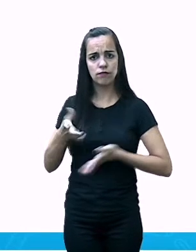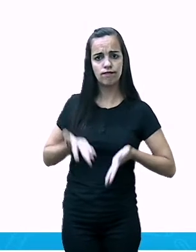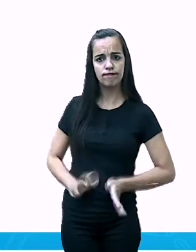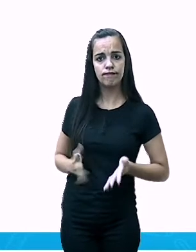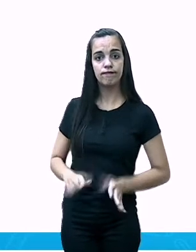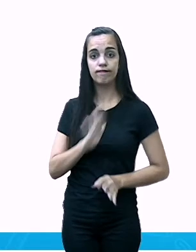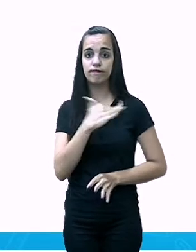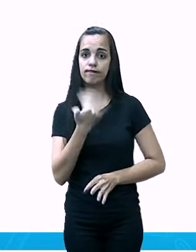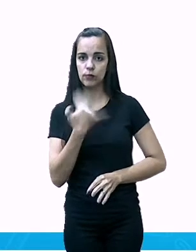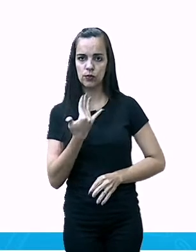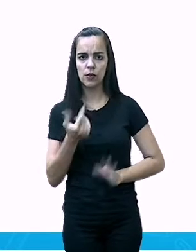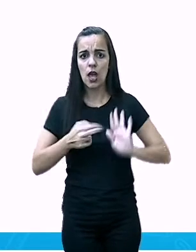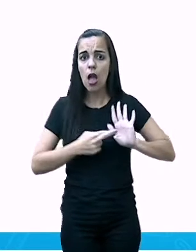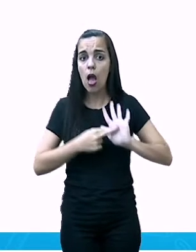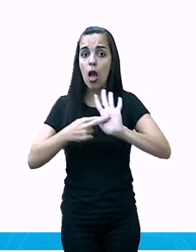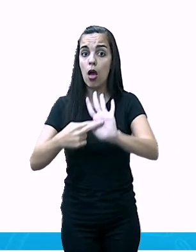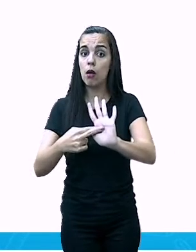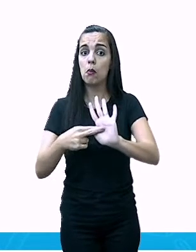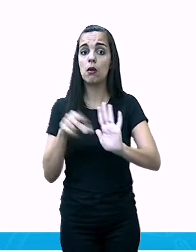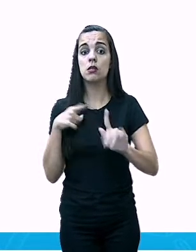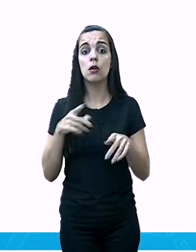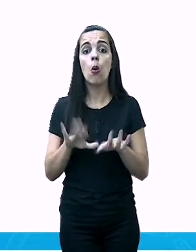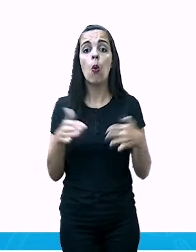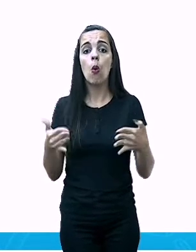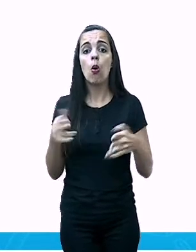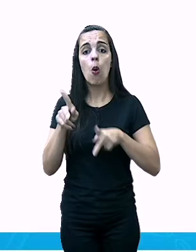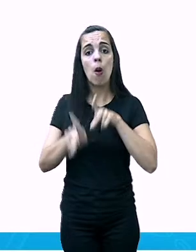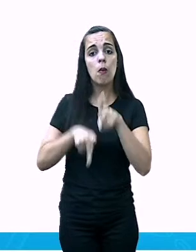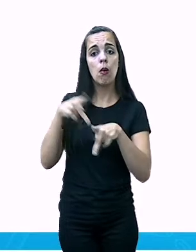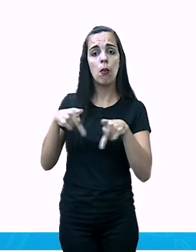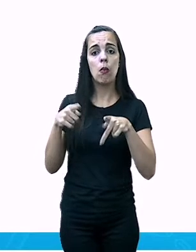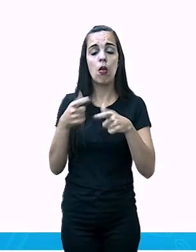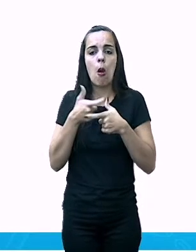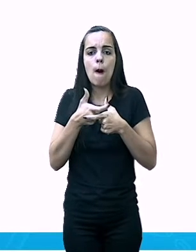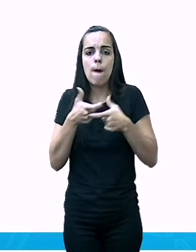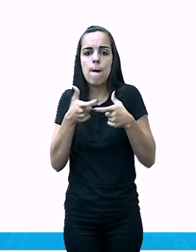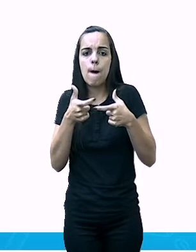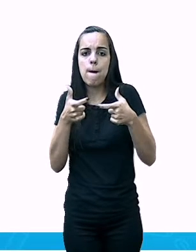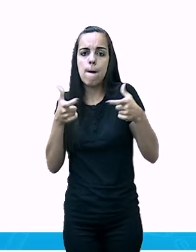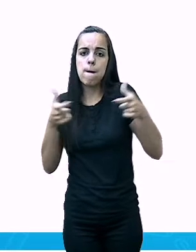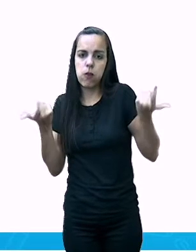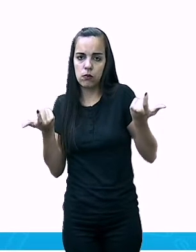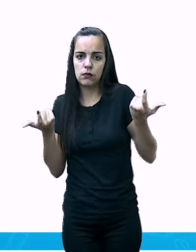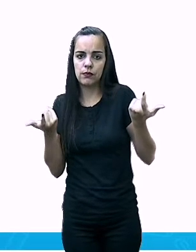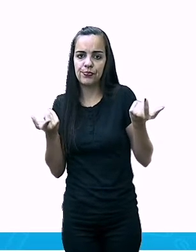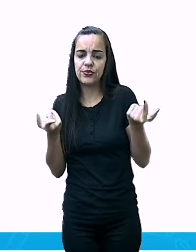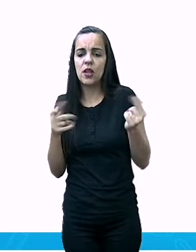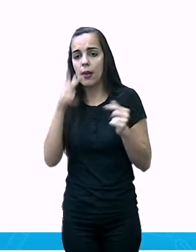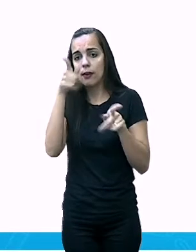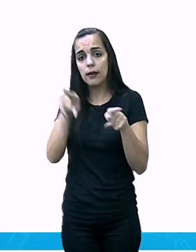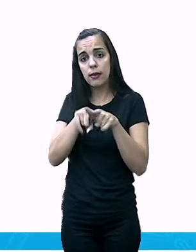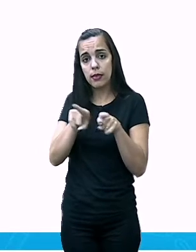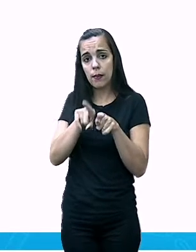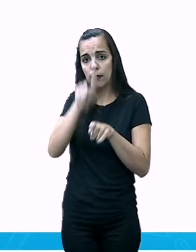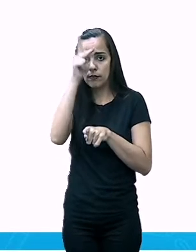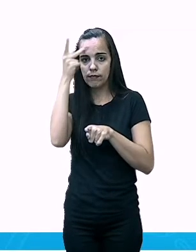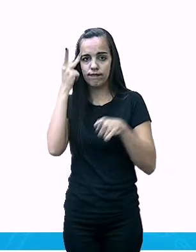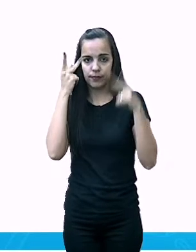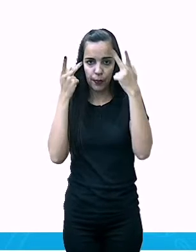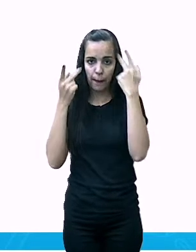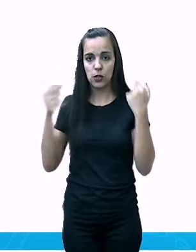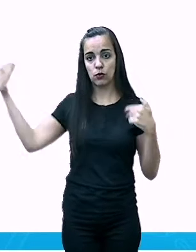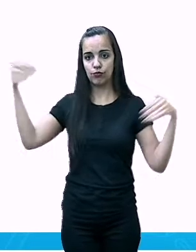Não vai considerar... Consegui colocar a cor na minha caneta aqui, não?